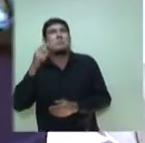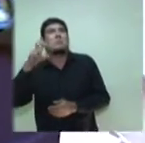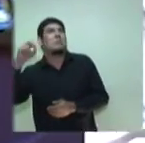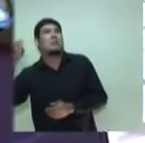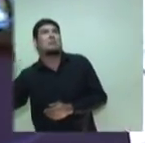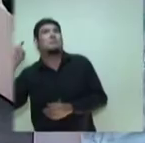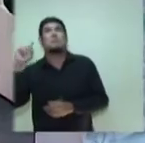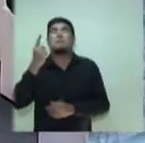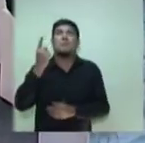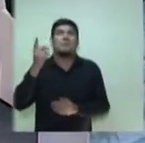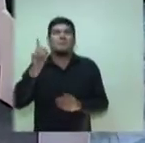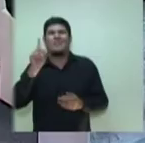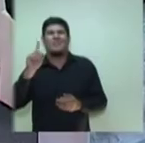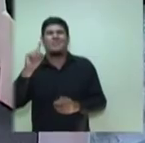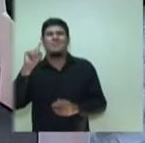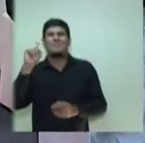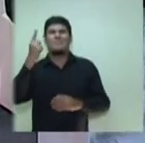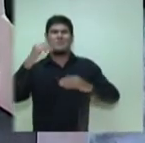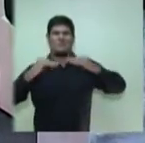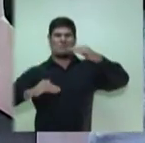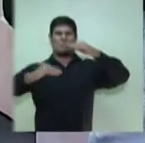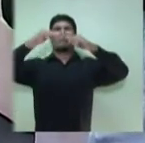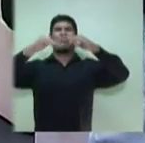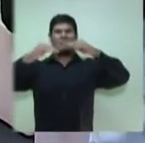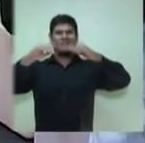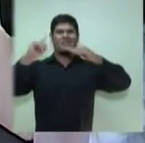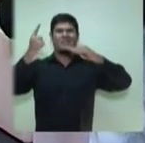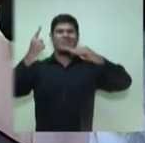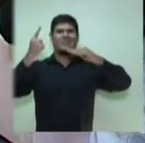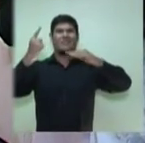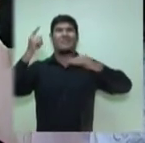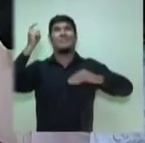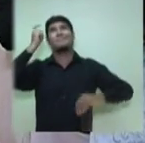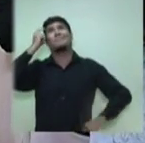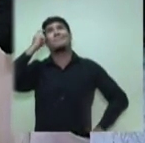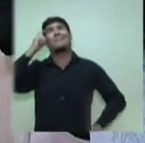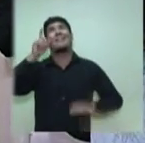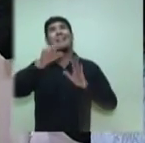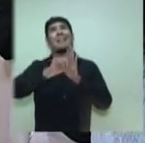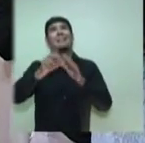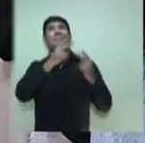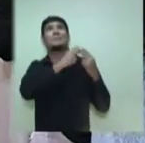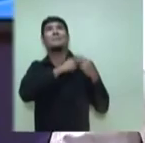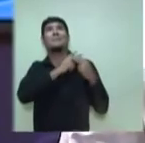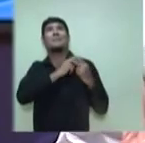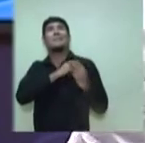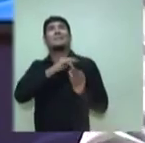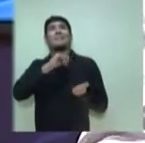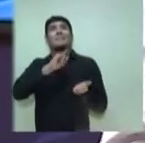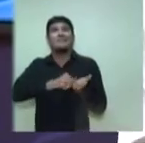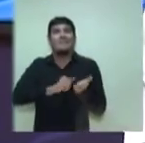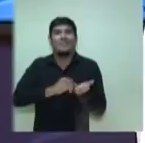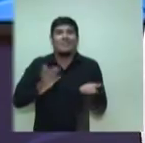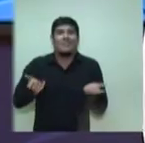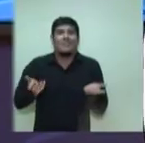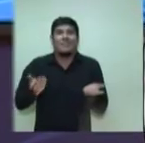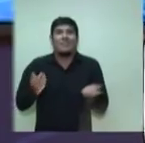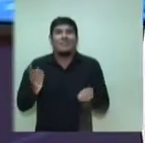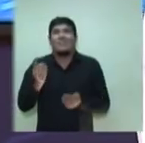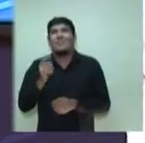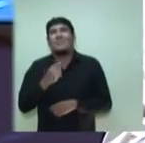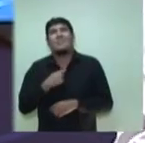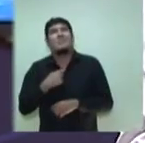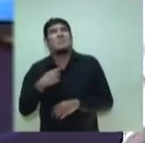Eu estou dizendo que 1.000 é um número impensável para a Prefeitura diante da lei de responsabilidade fiscal. Eu não estou fazendo nada